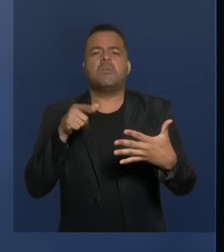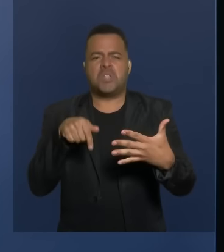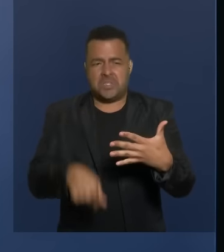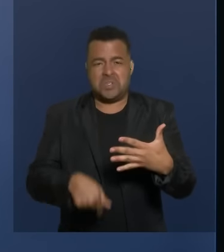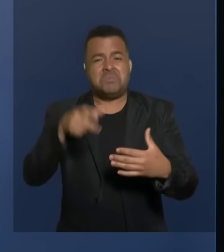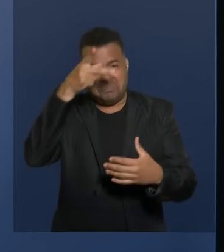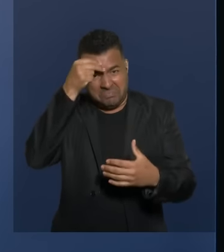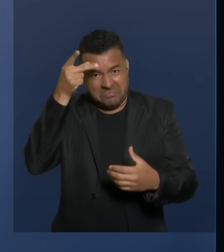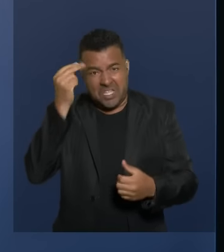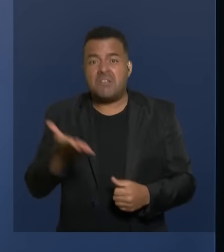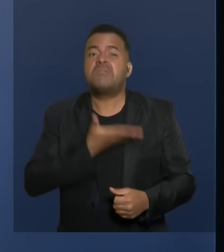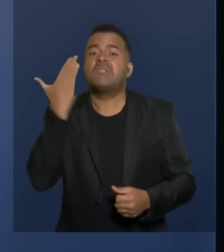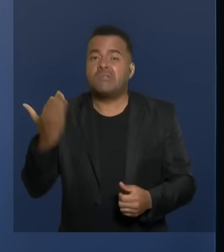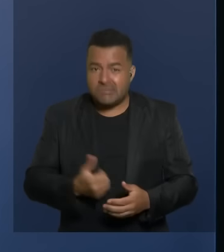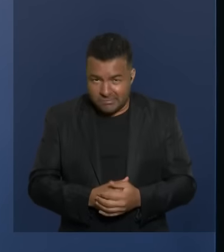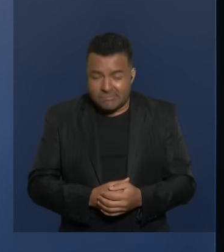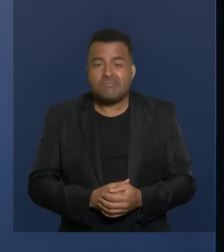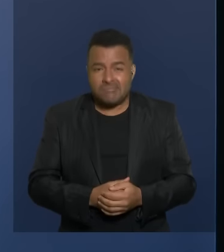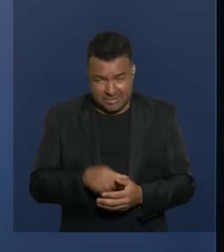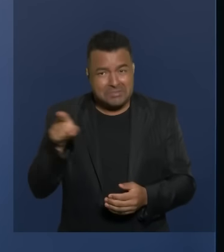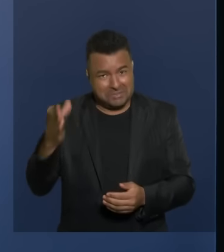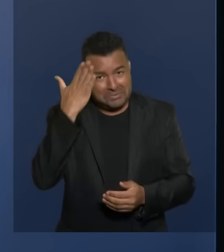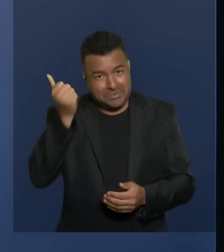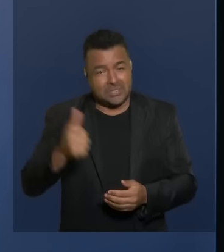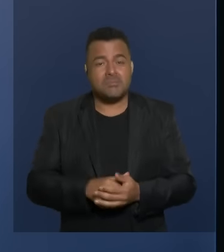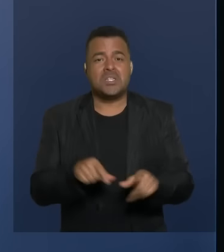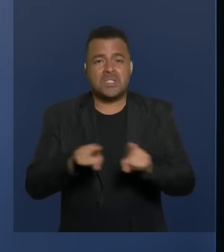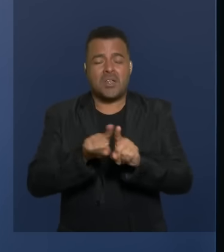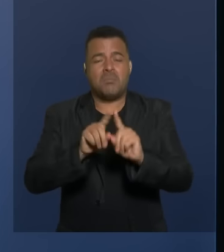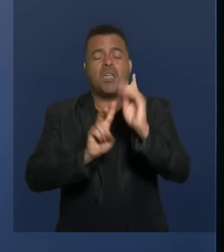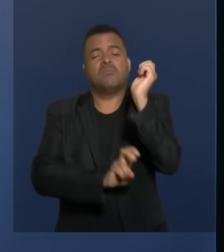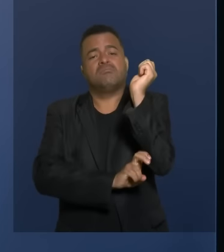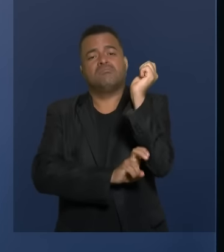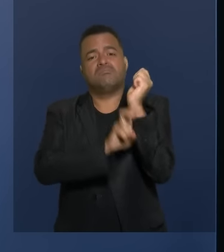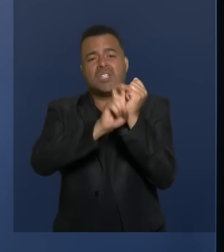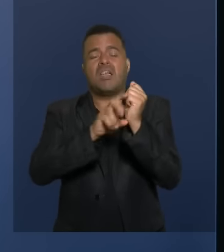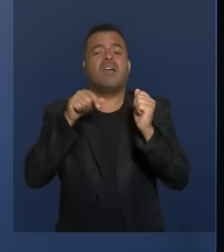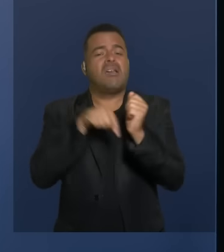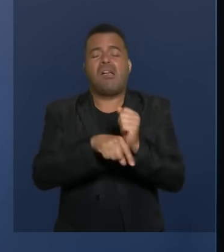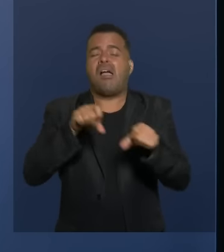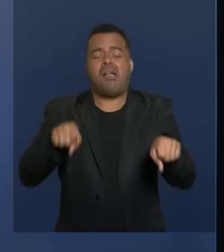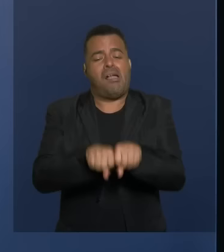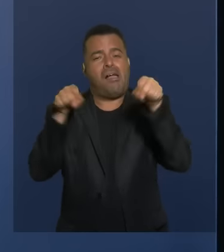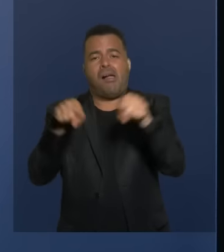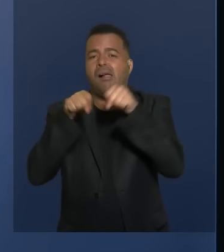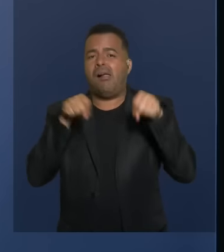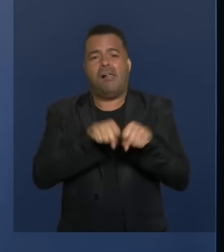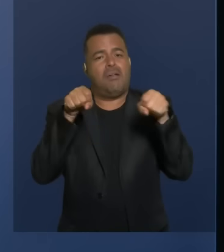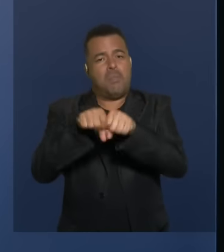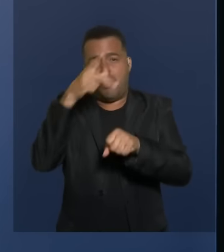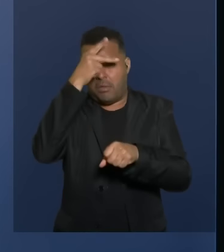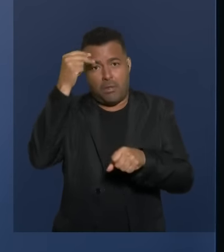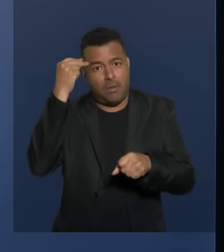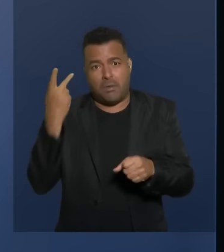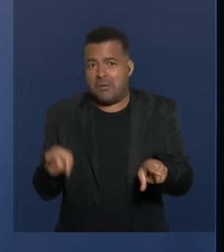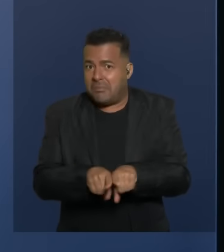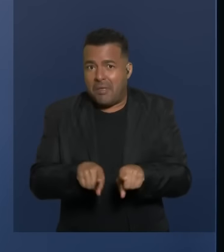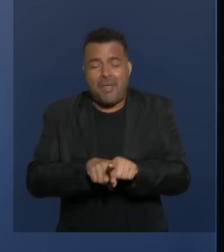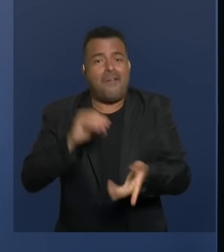a senhora sabe muito bem disso, elevadores quebrados em transportes públicos, falta